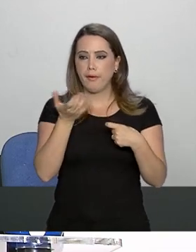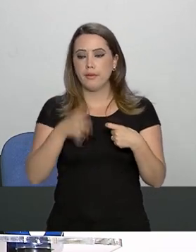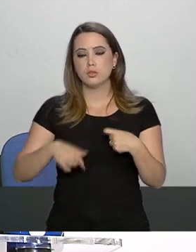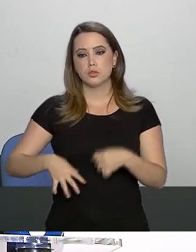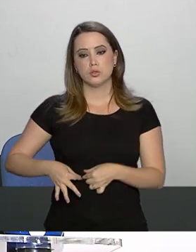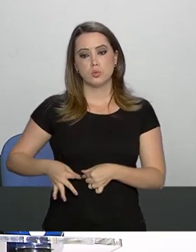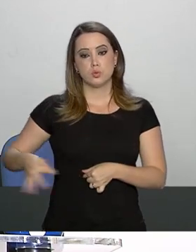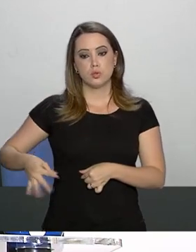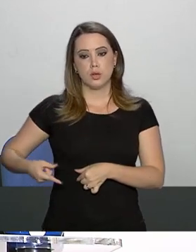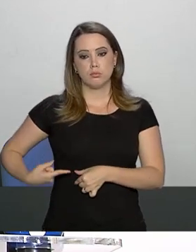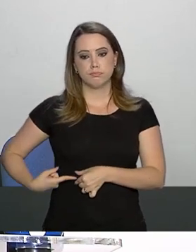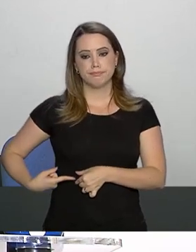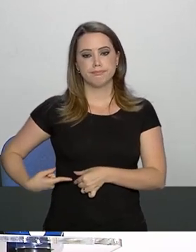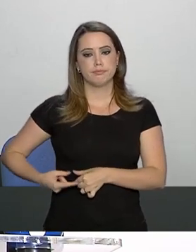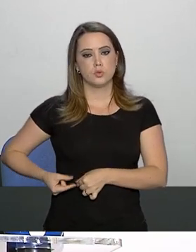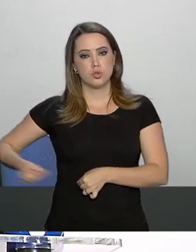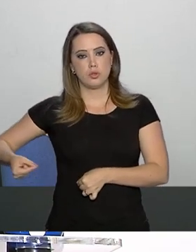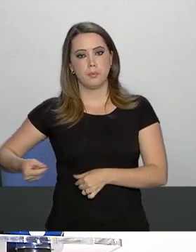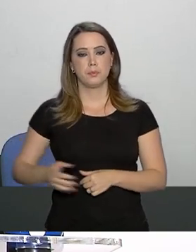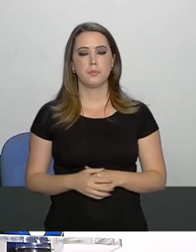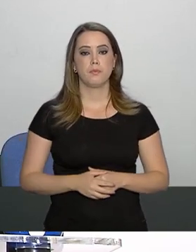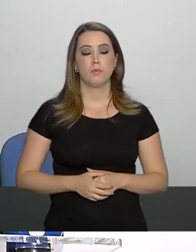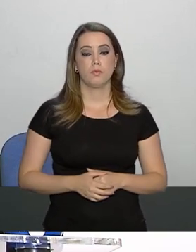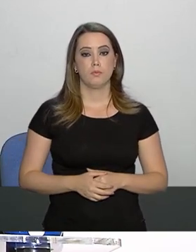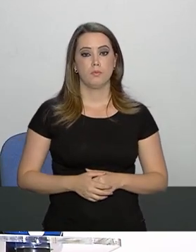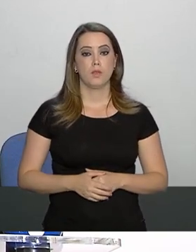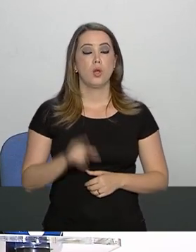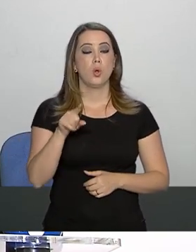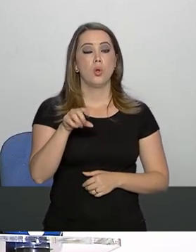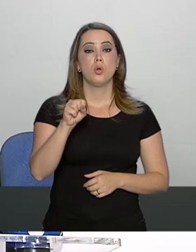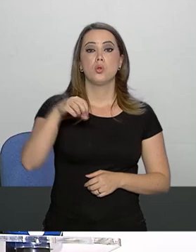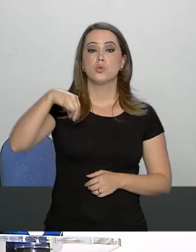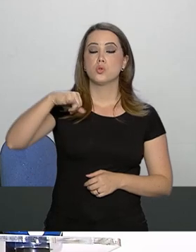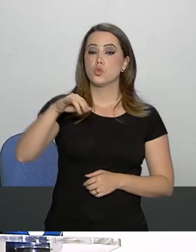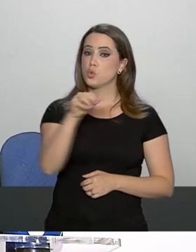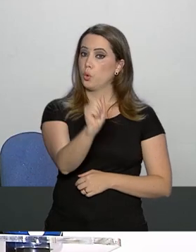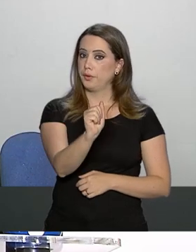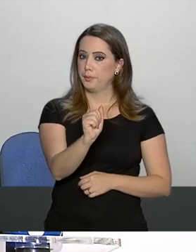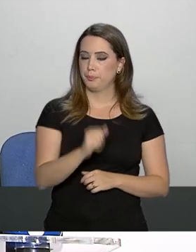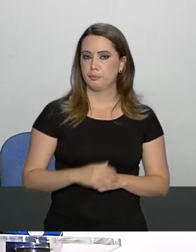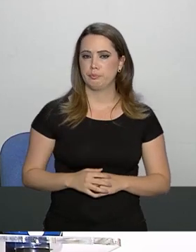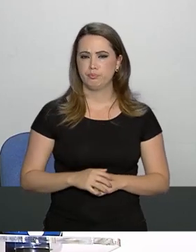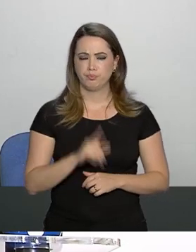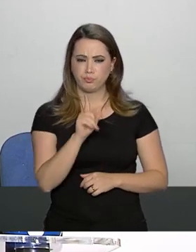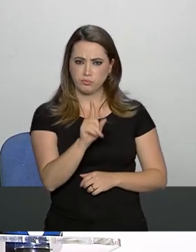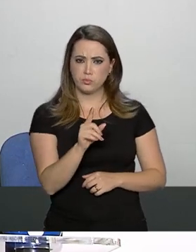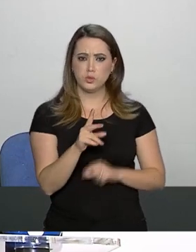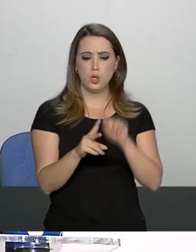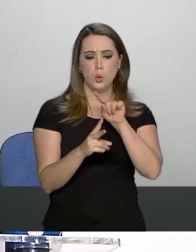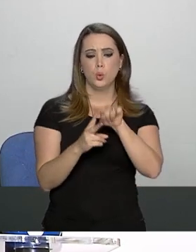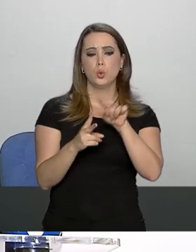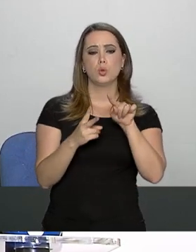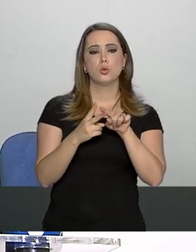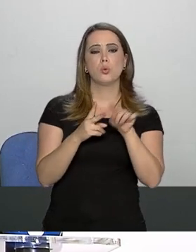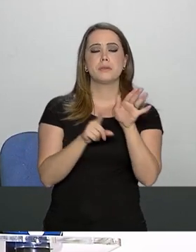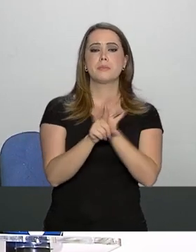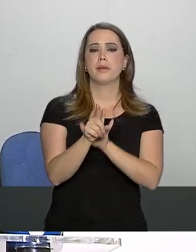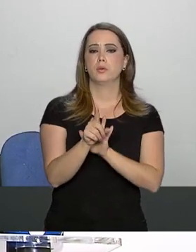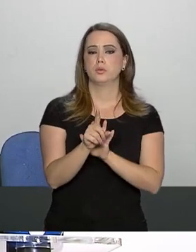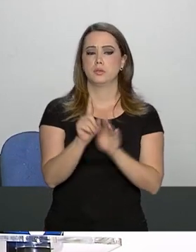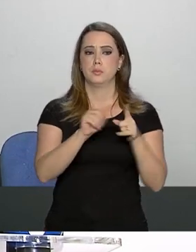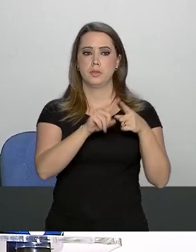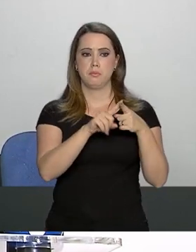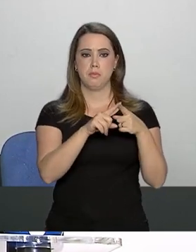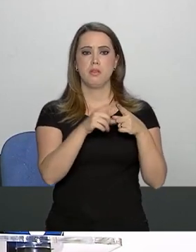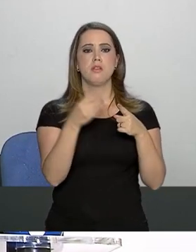deste dreno. Sônia Blota, TV Bandeirantes. Boa tarde, porta-voz. Duas perguntas. A primeira em questão à fisioterapia.